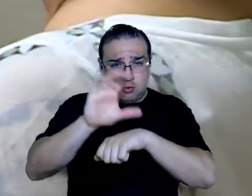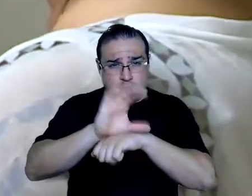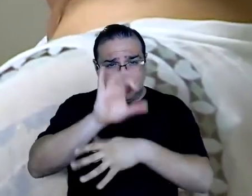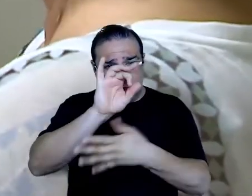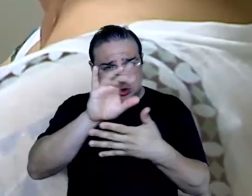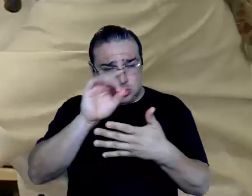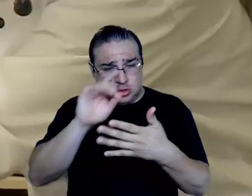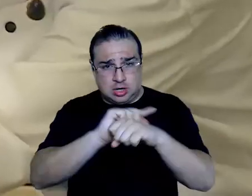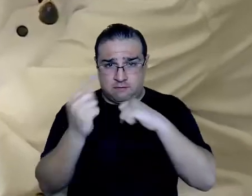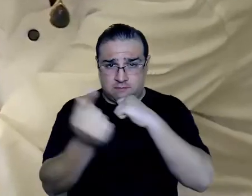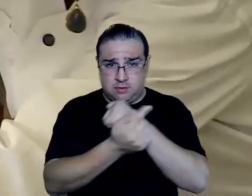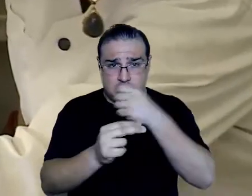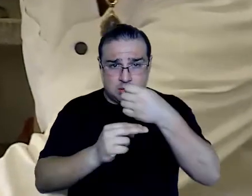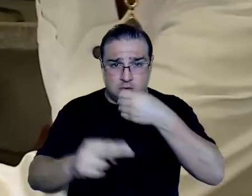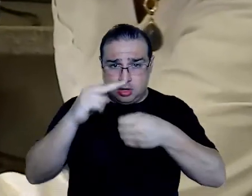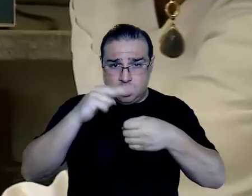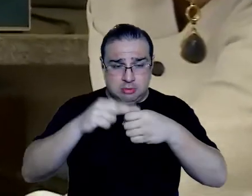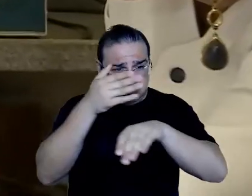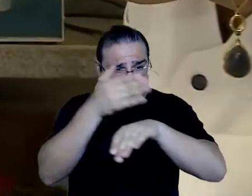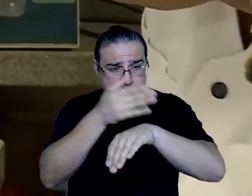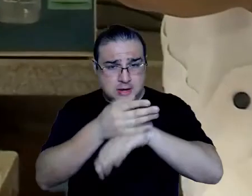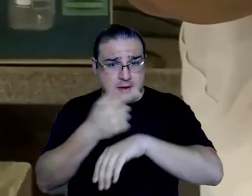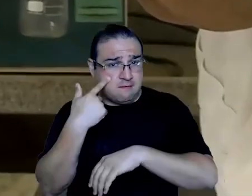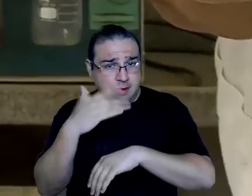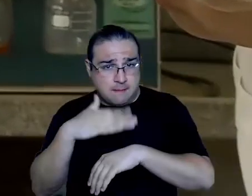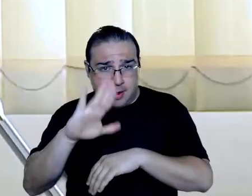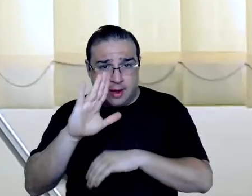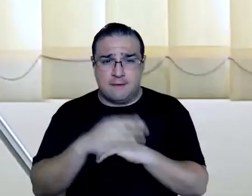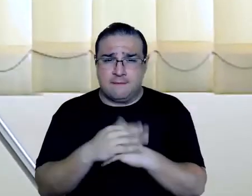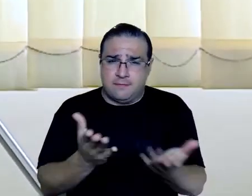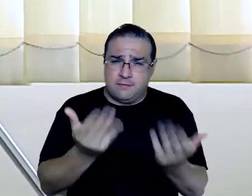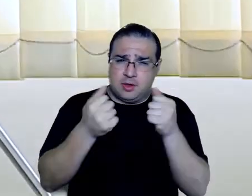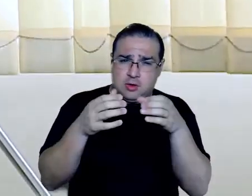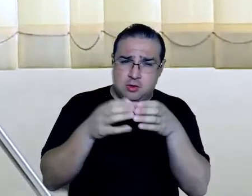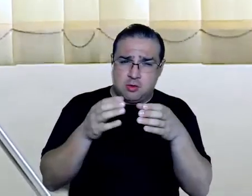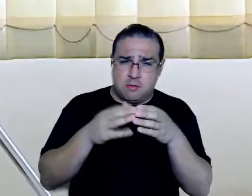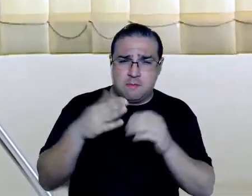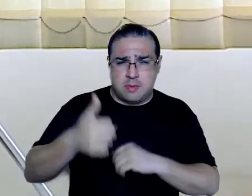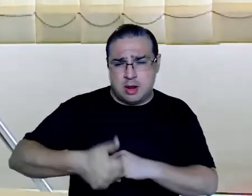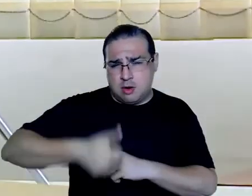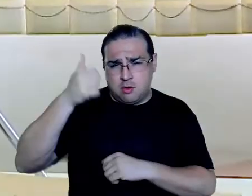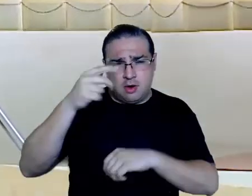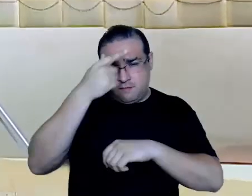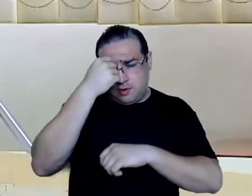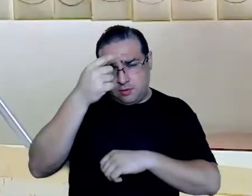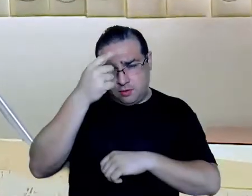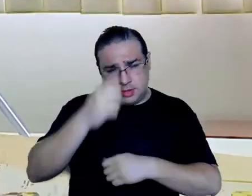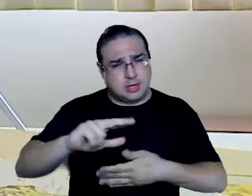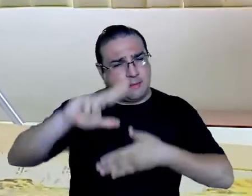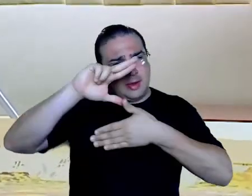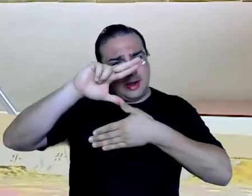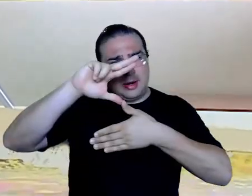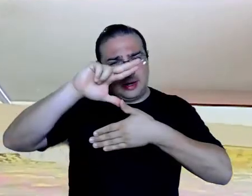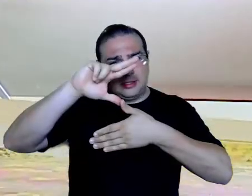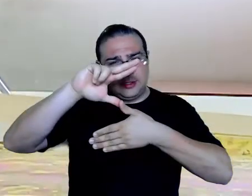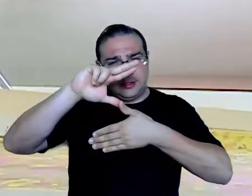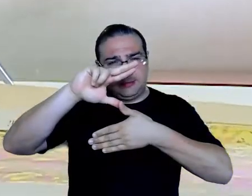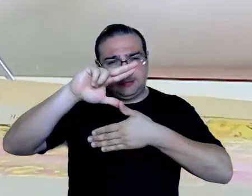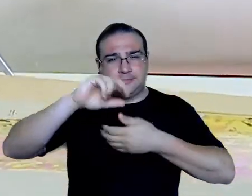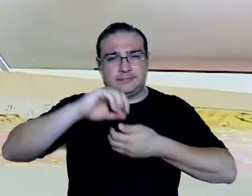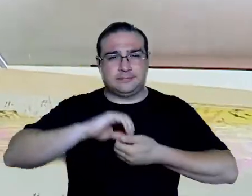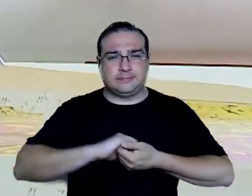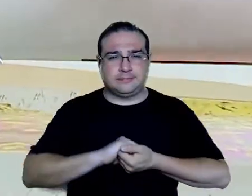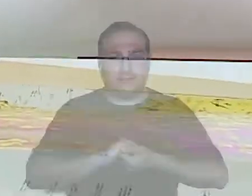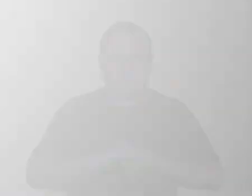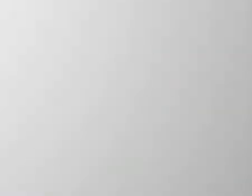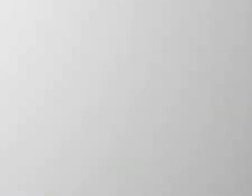Geografia da Unesp, acesse o site do Guia de Profissões. Faça parte de uma das melhores universidades da América Latina.